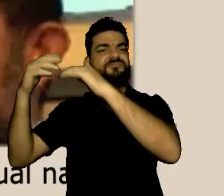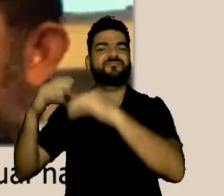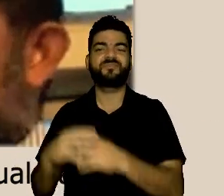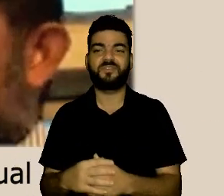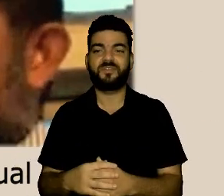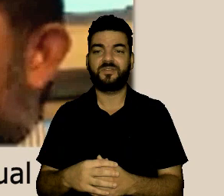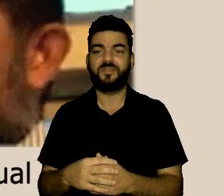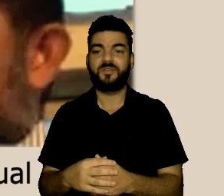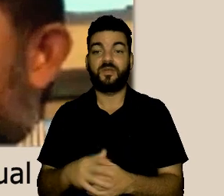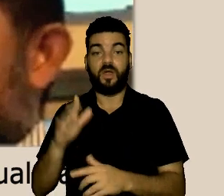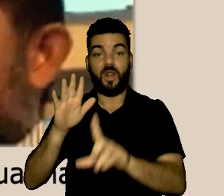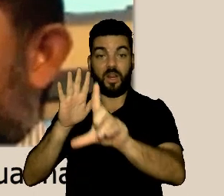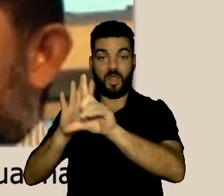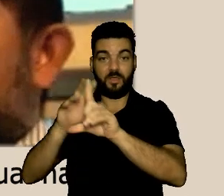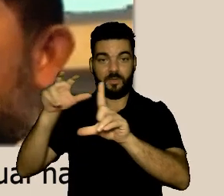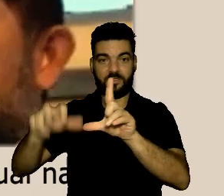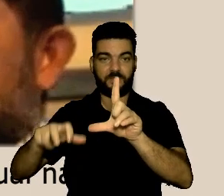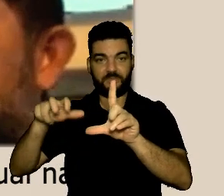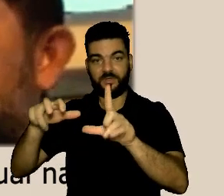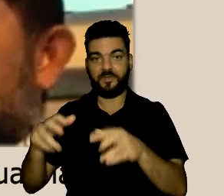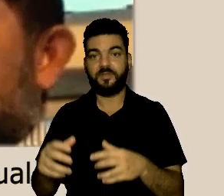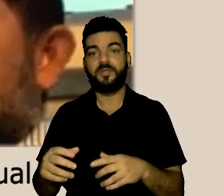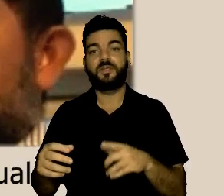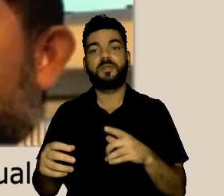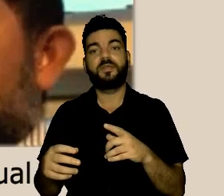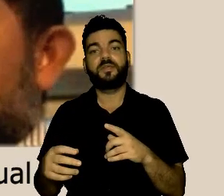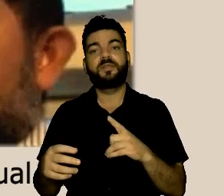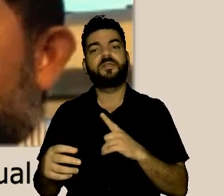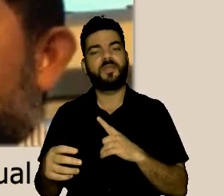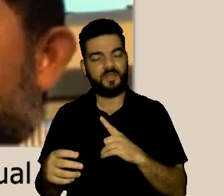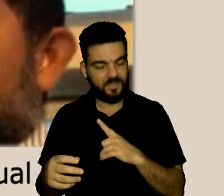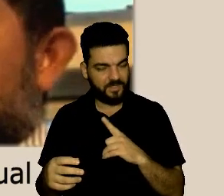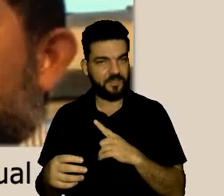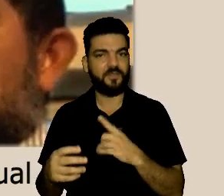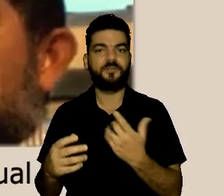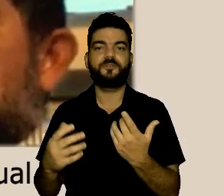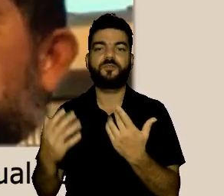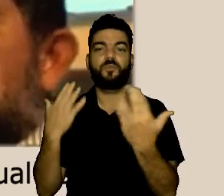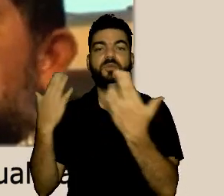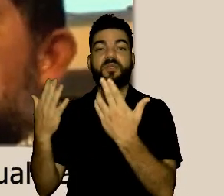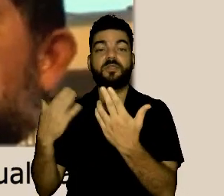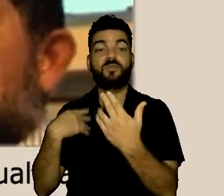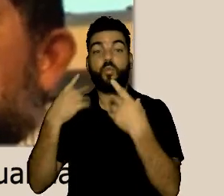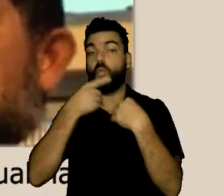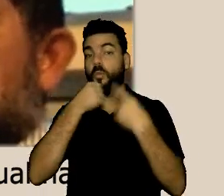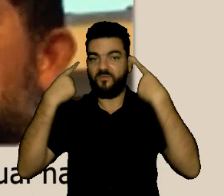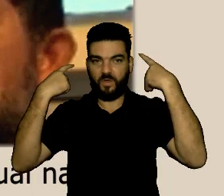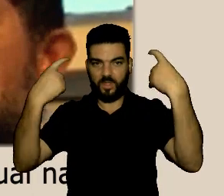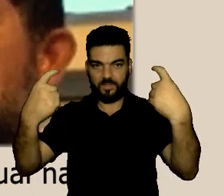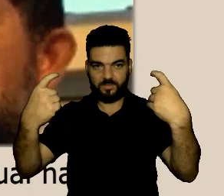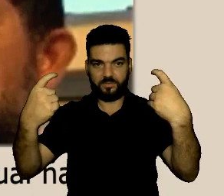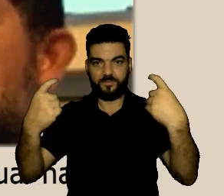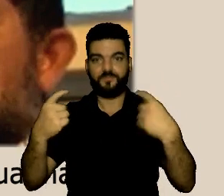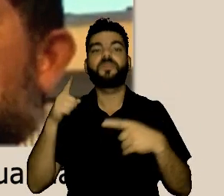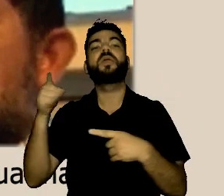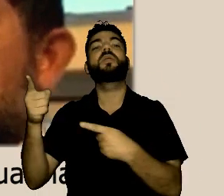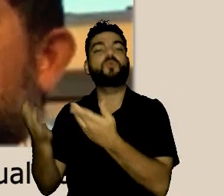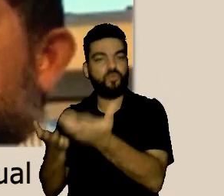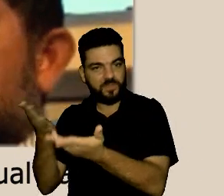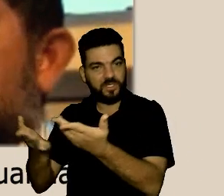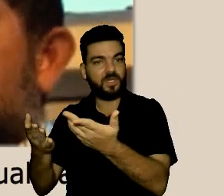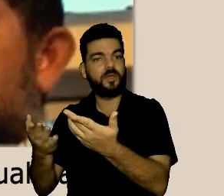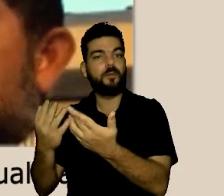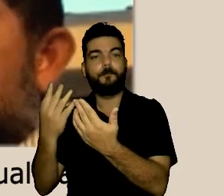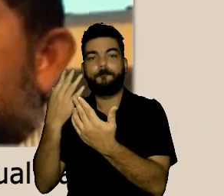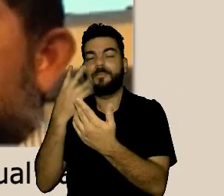um bom parâmetro e procuramos fazer isso porque na lei Maria da Penha nós temos também uma previsão